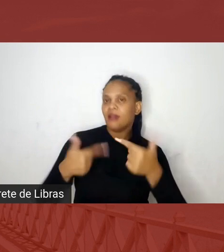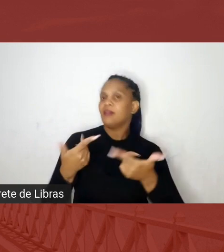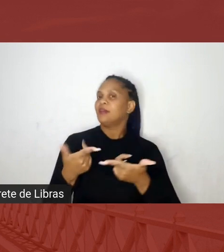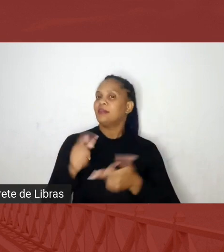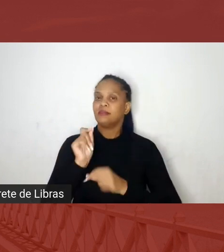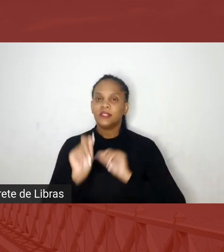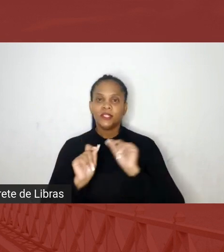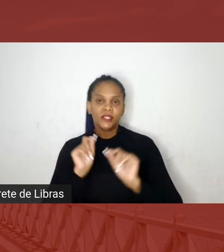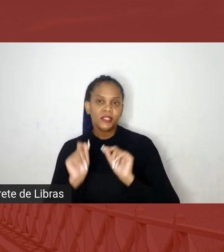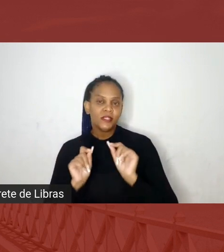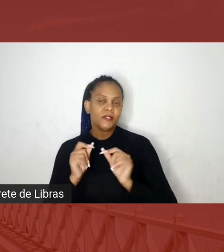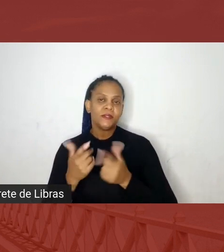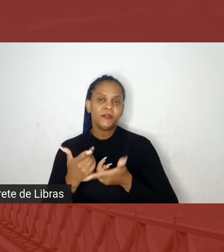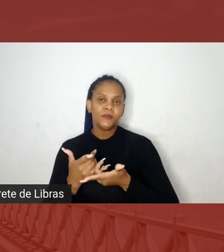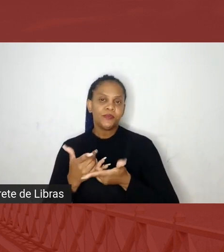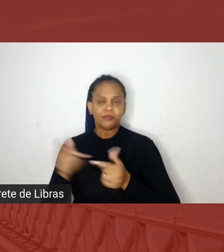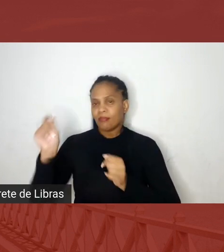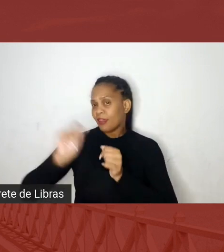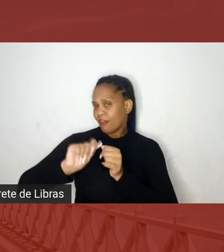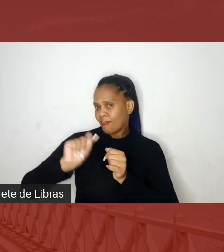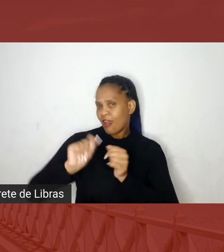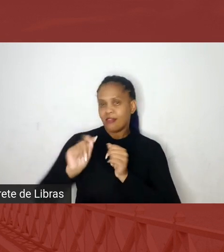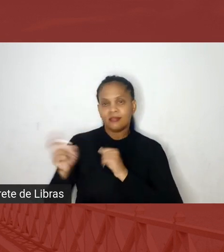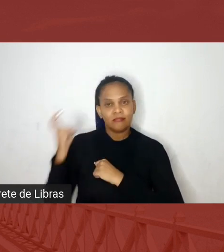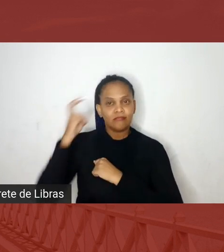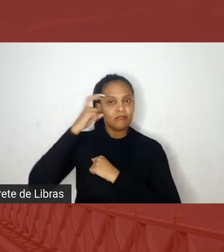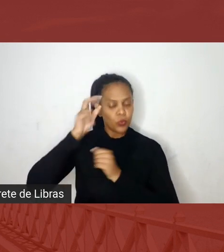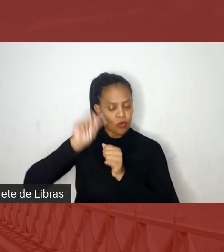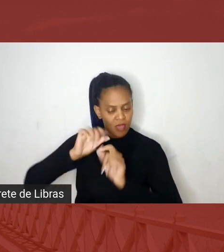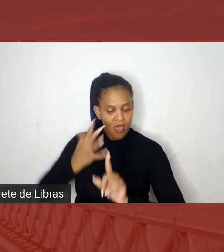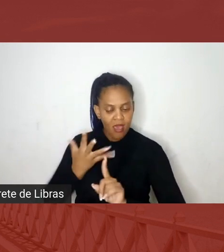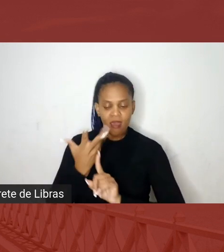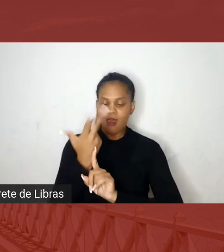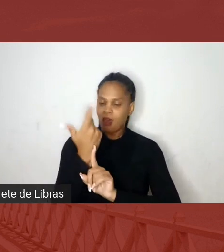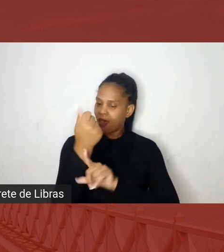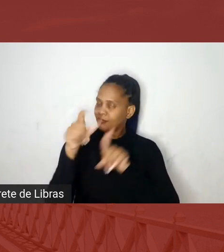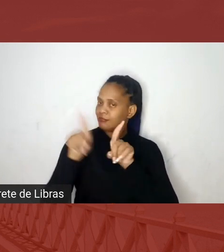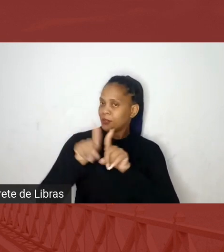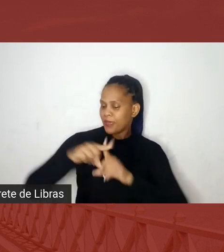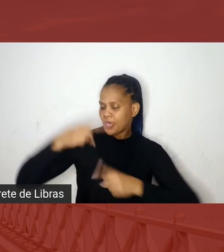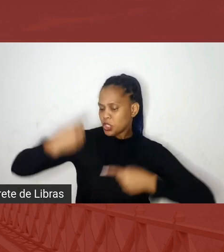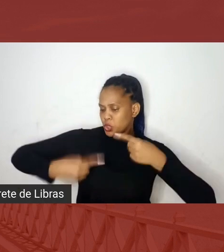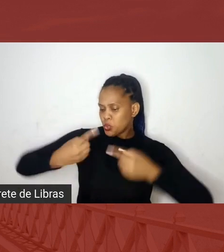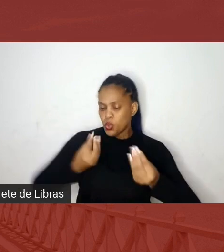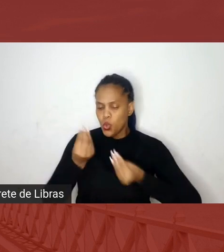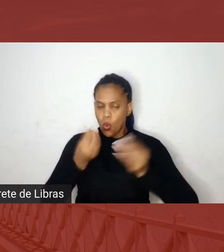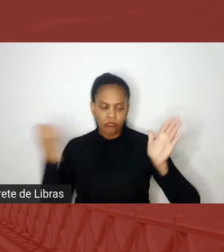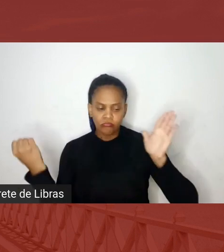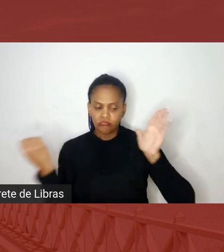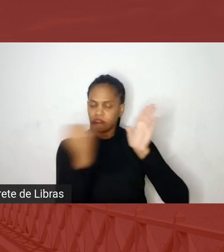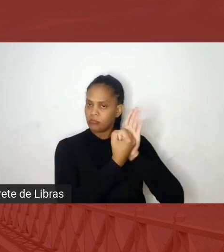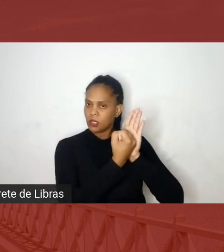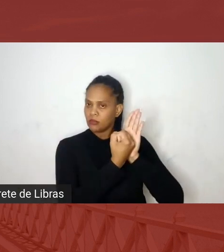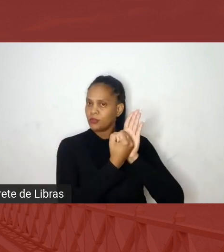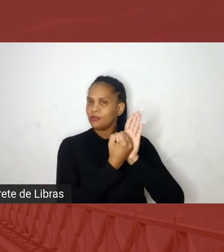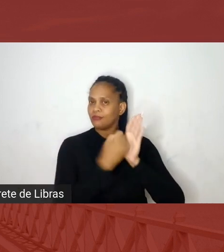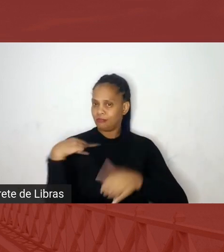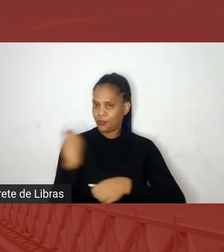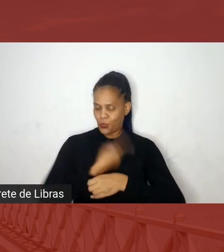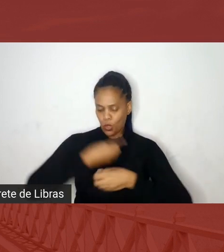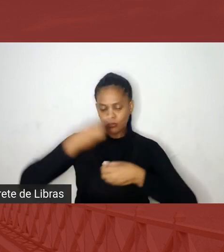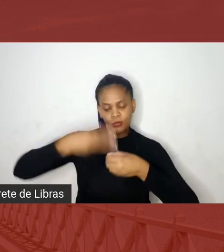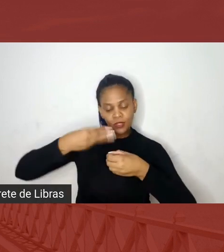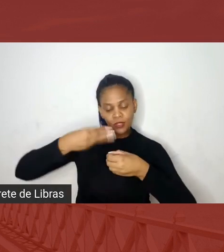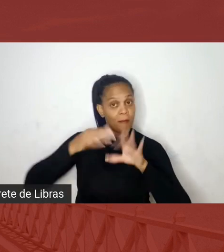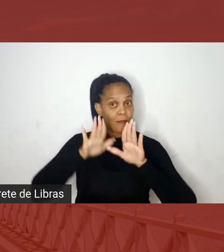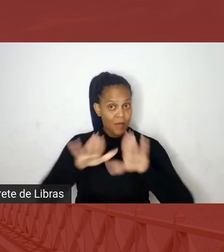fazem a cultura, fazem a arte, discutem a questão do patrimônio no município, mas que estão sempre atentos à questão da